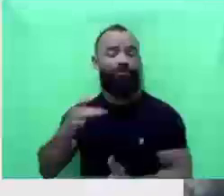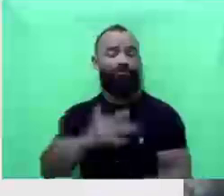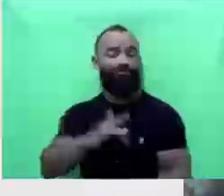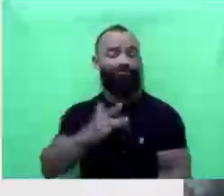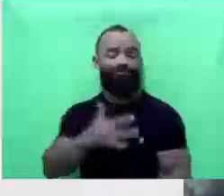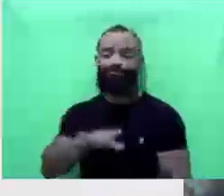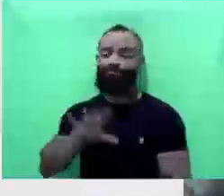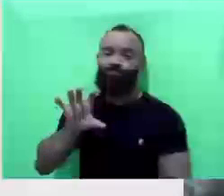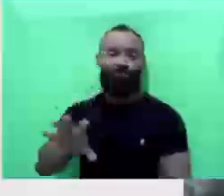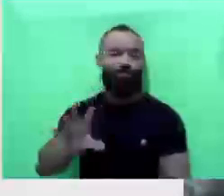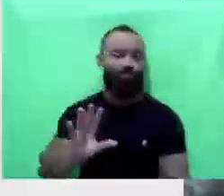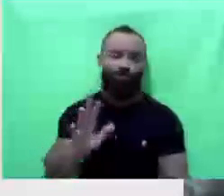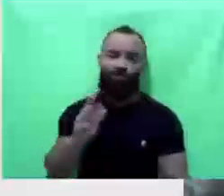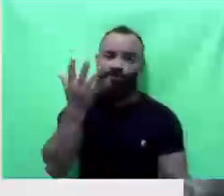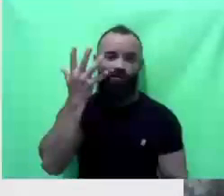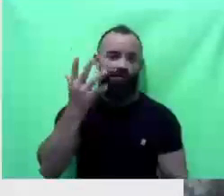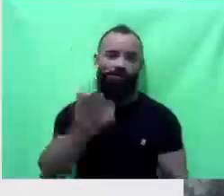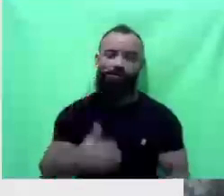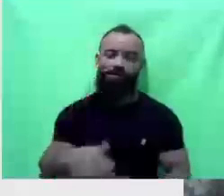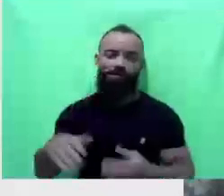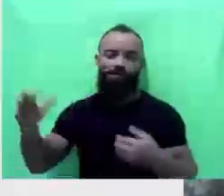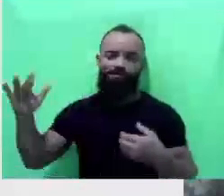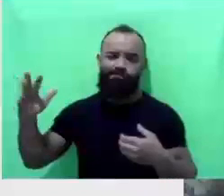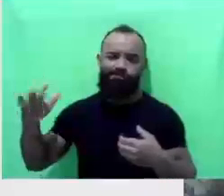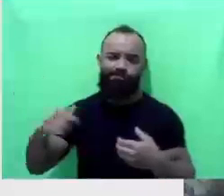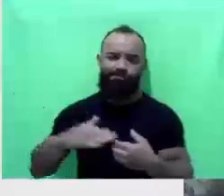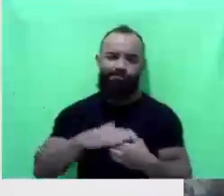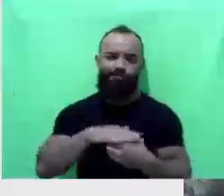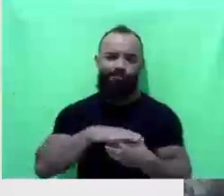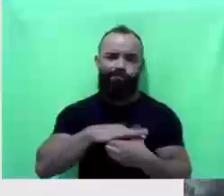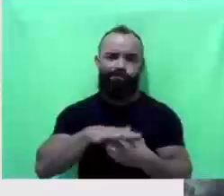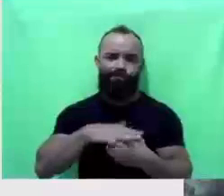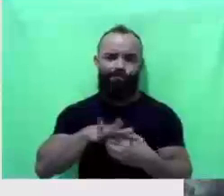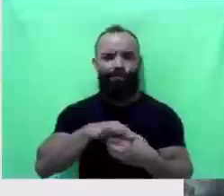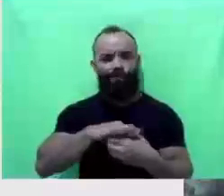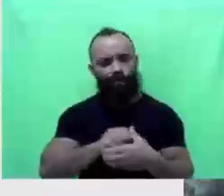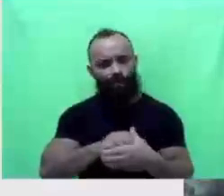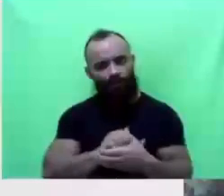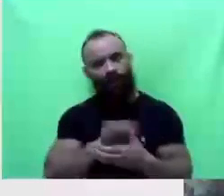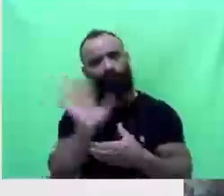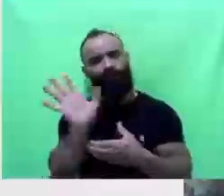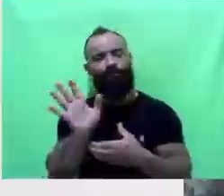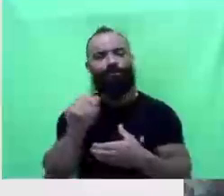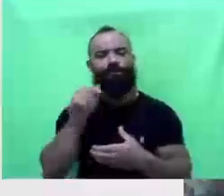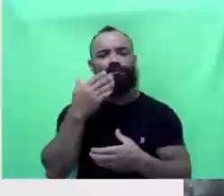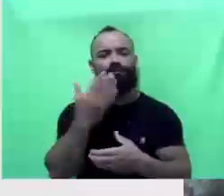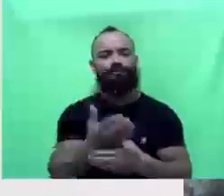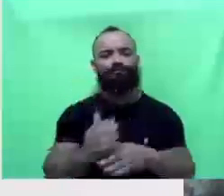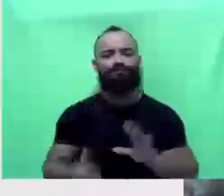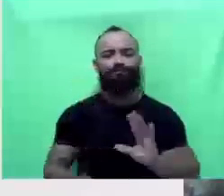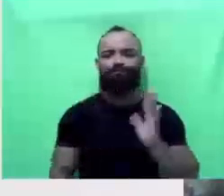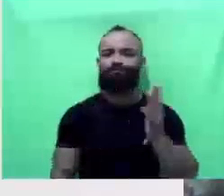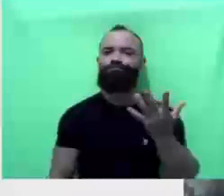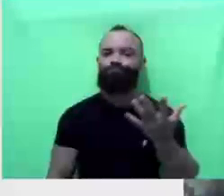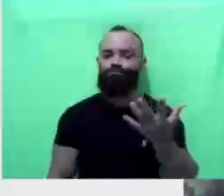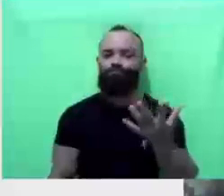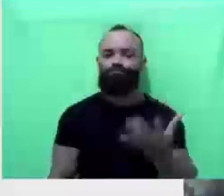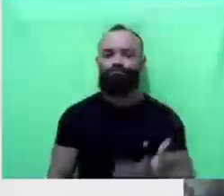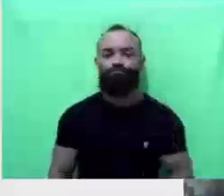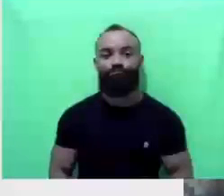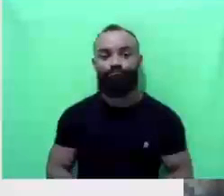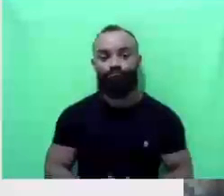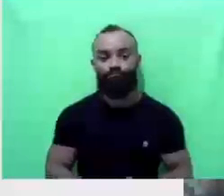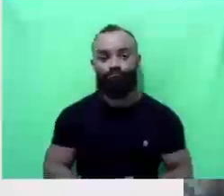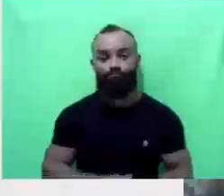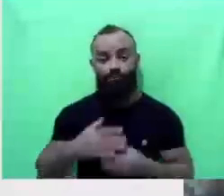A água vai vir e as bocas de lobo vão estourar. E aí, mostro para vocês realmente o que acontece quando tem uma boca de